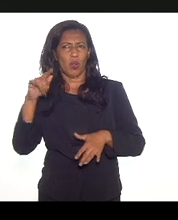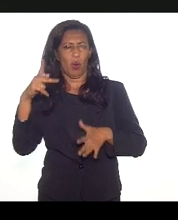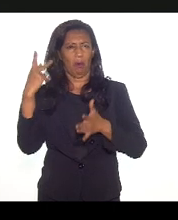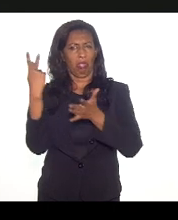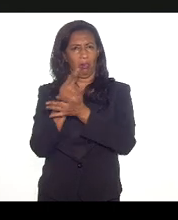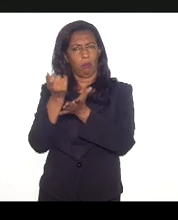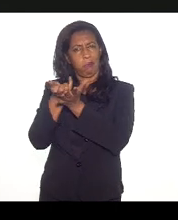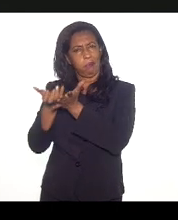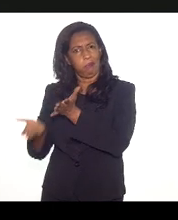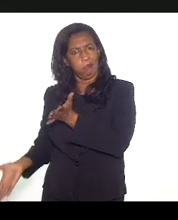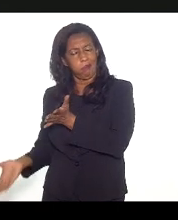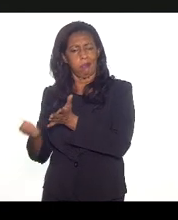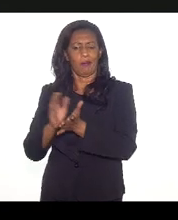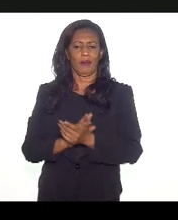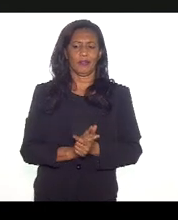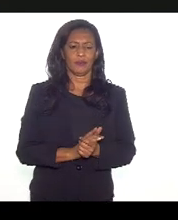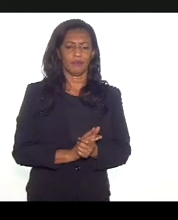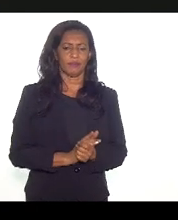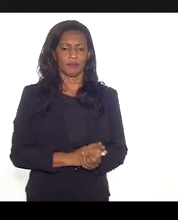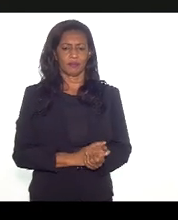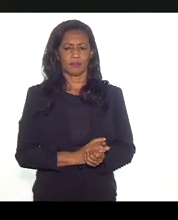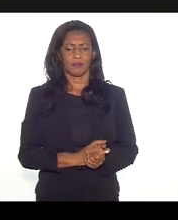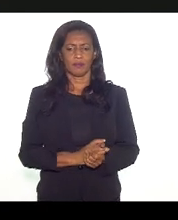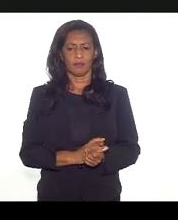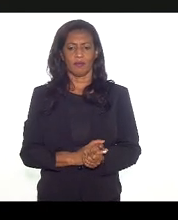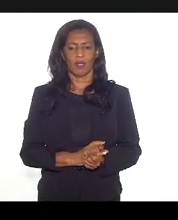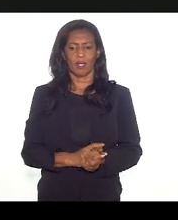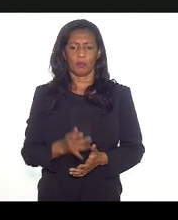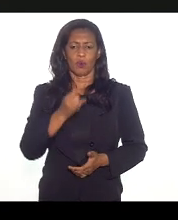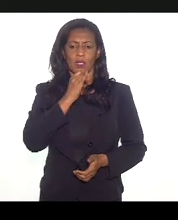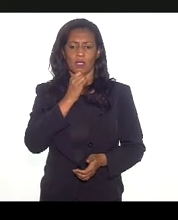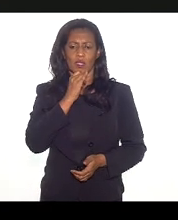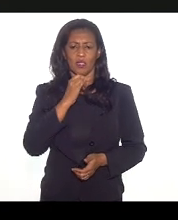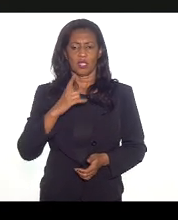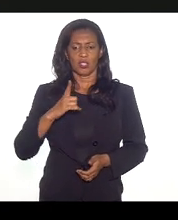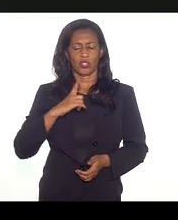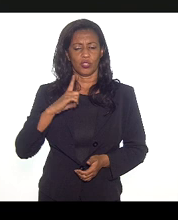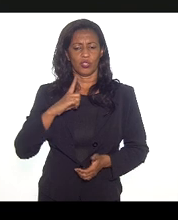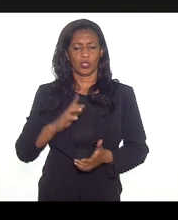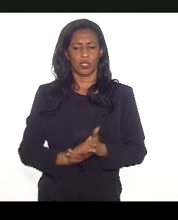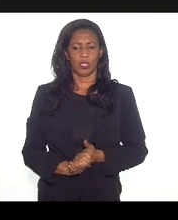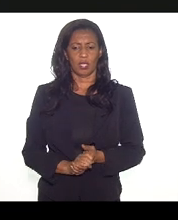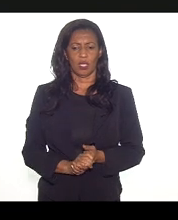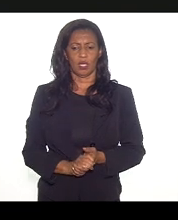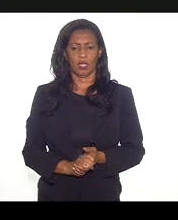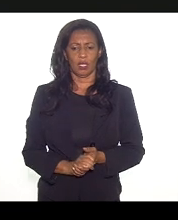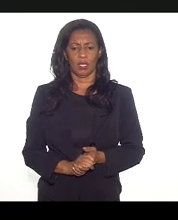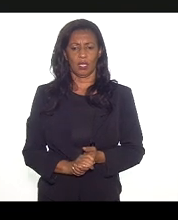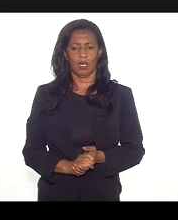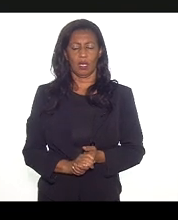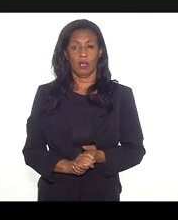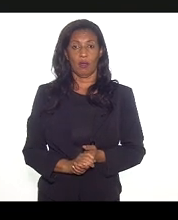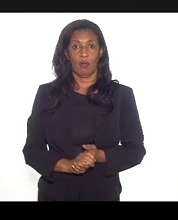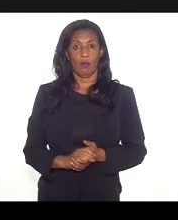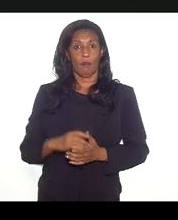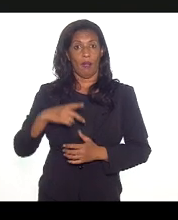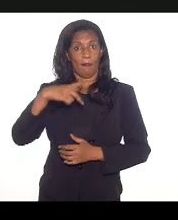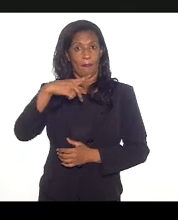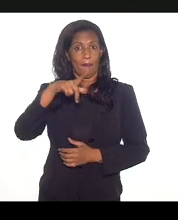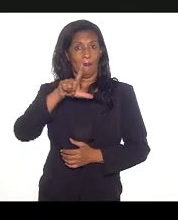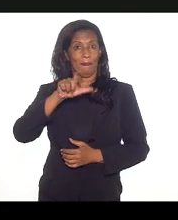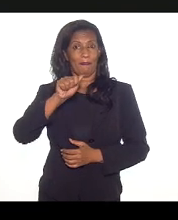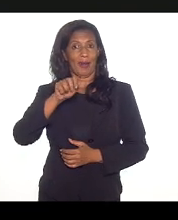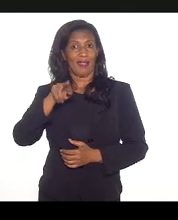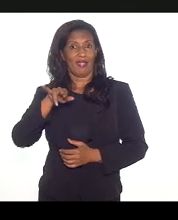dupla contagem, tripla contagem. Por exemplo, tinha fatos como uma plataforma que muda de lugar